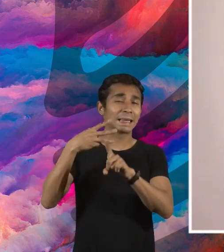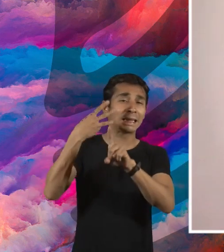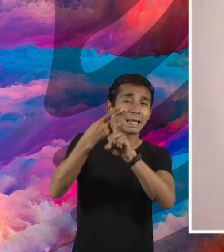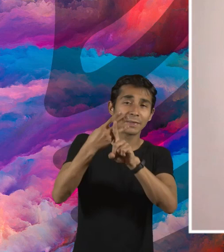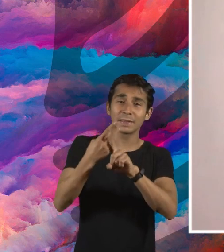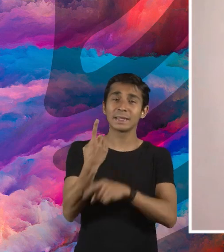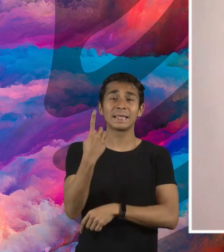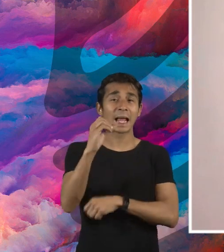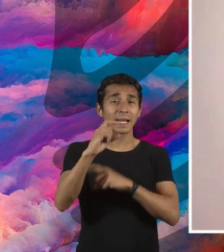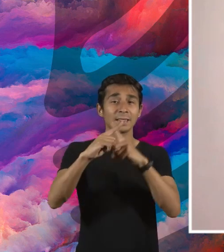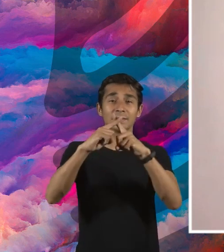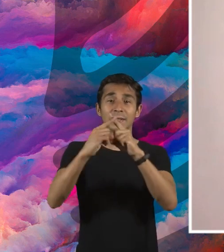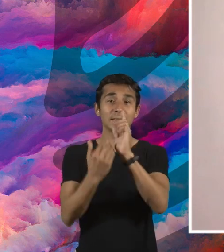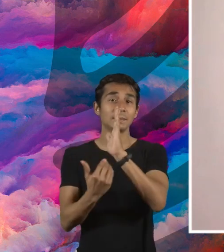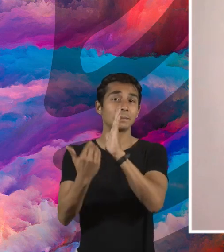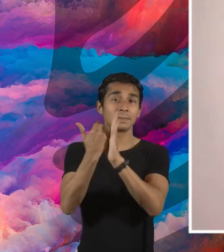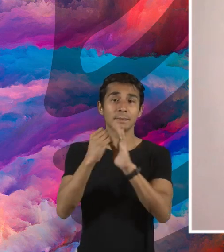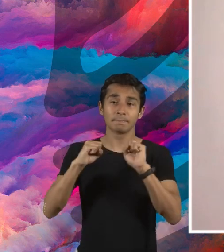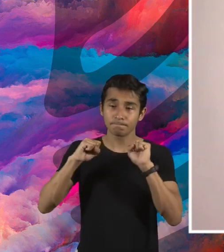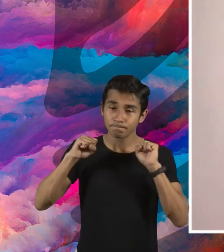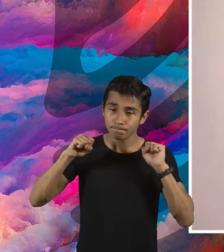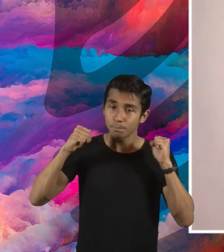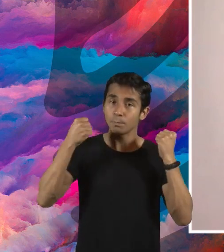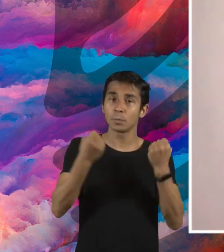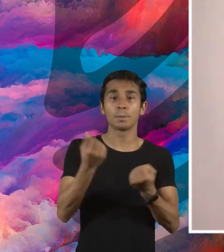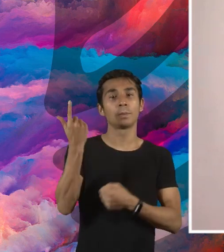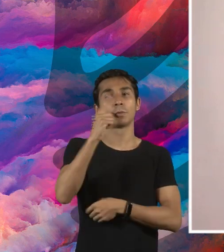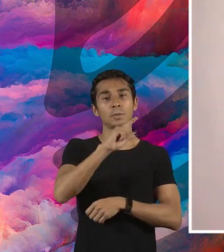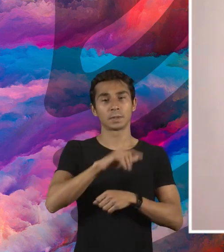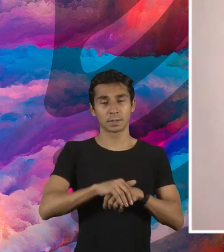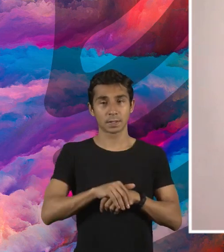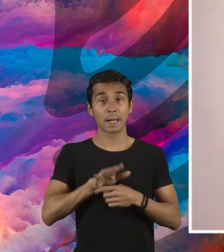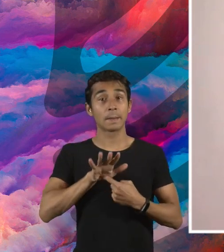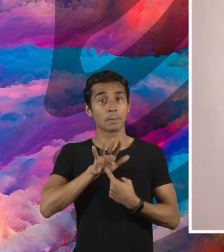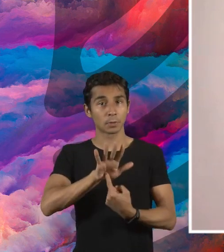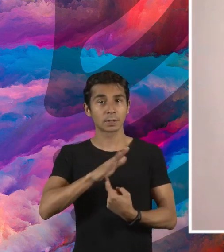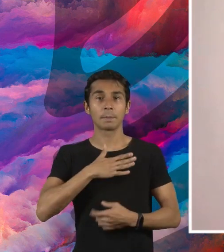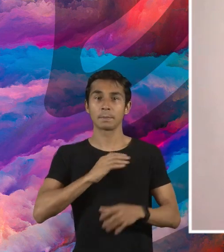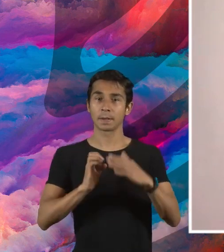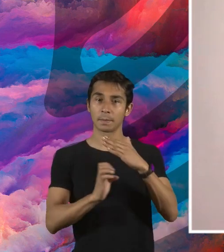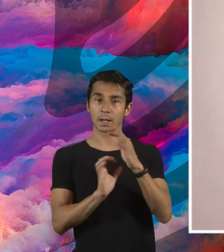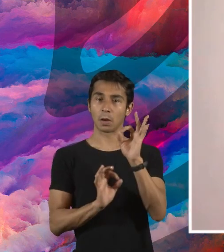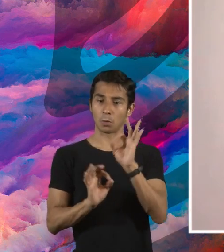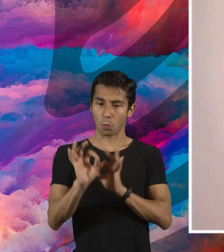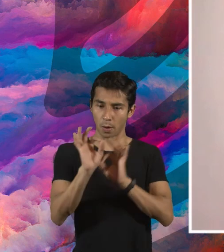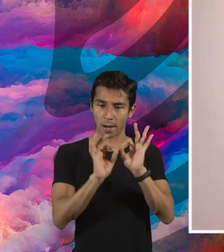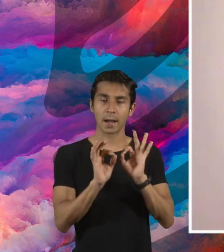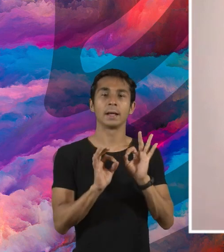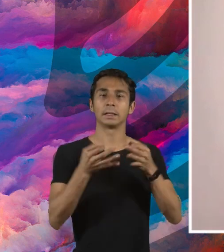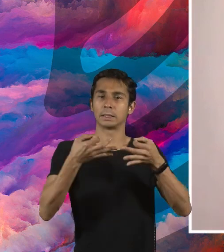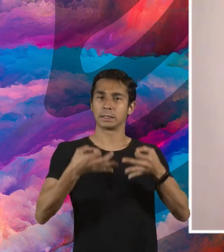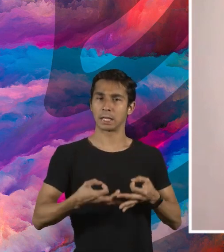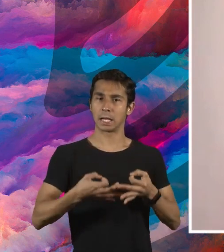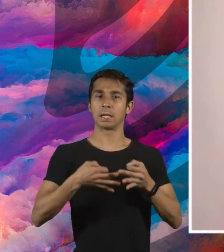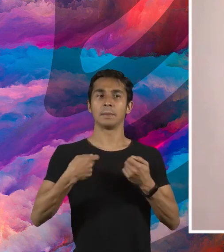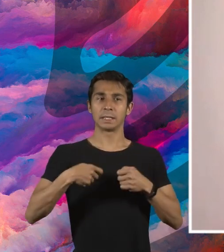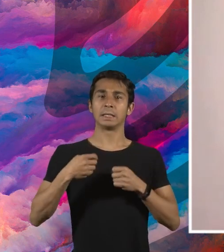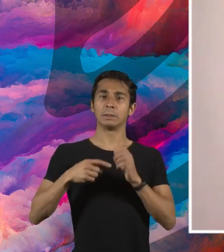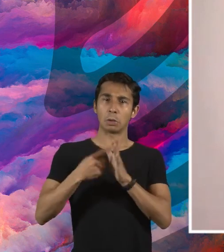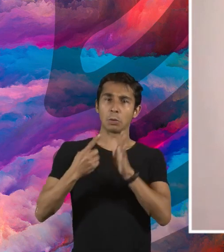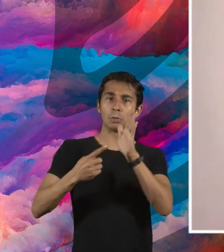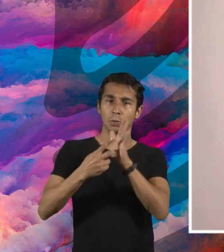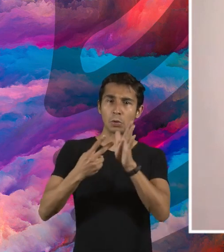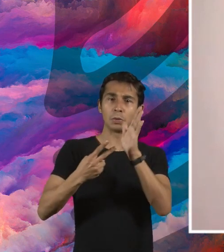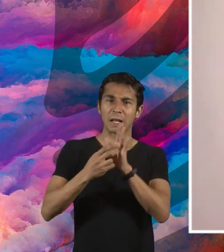e eu tenho que mostrar que a minha empresa é uma empresa correta e organizada, com a visa, tudo, porque eu tenho que falar isso três vezes, tendo que uma